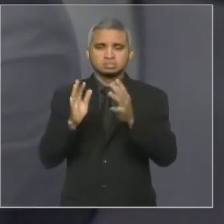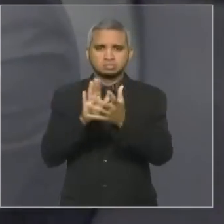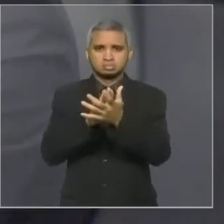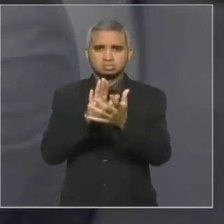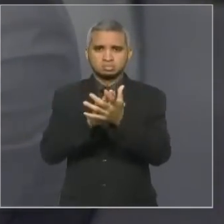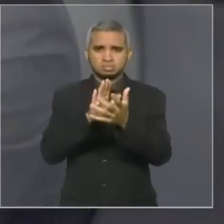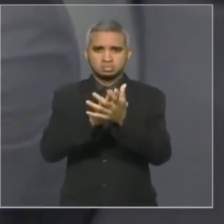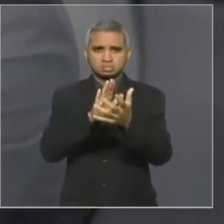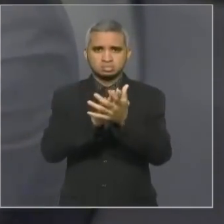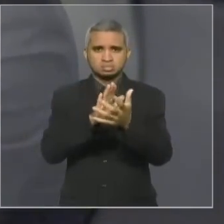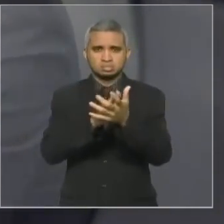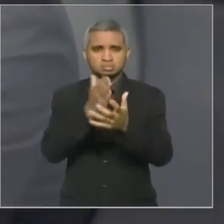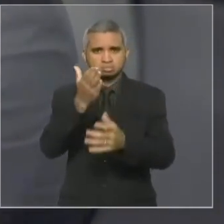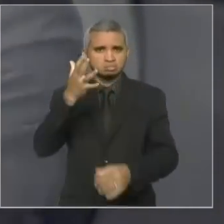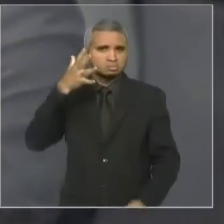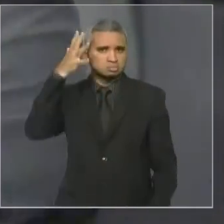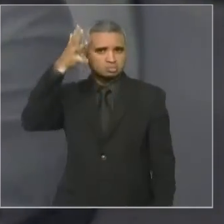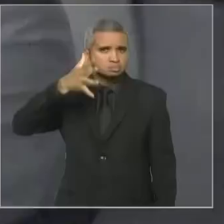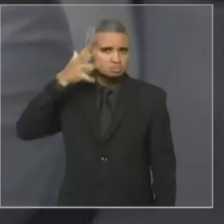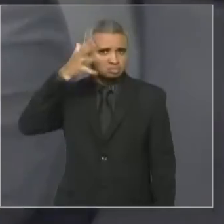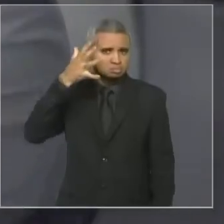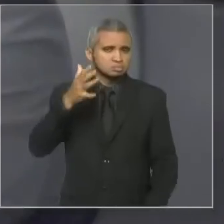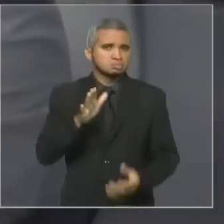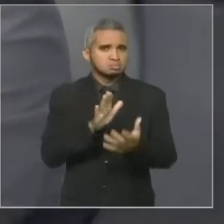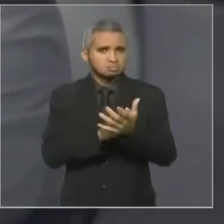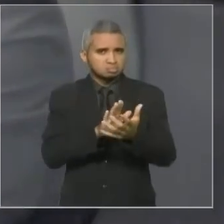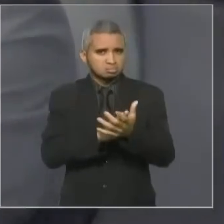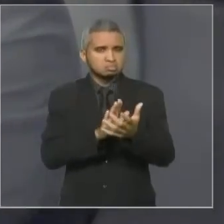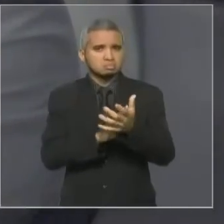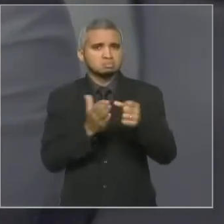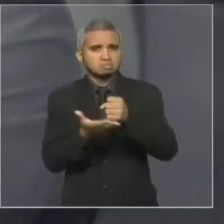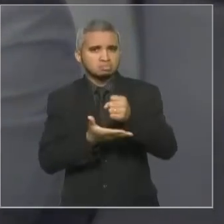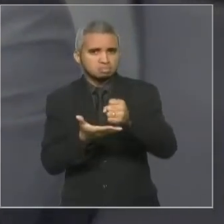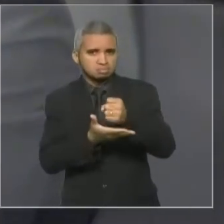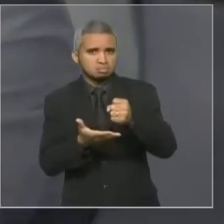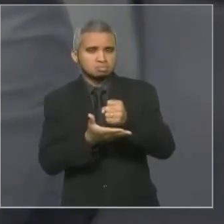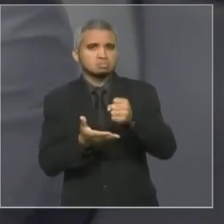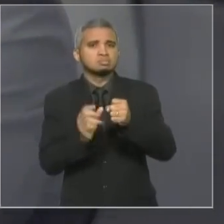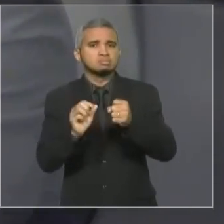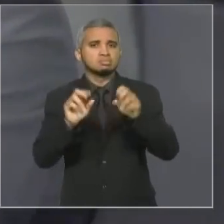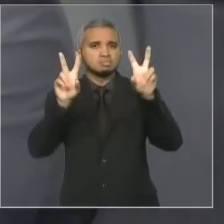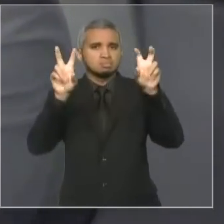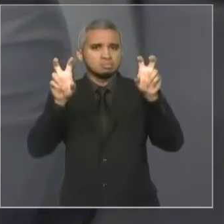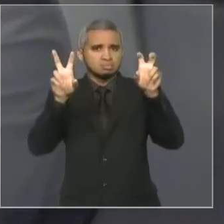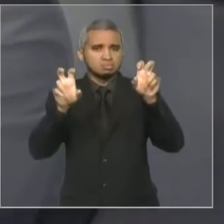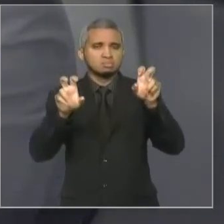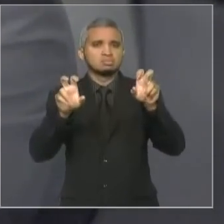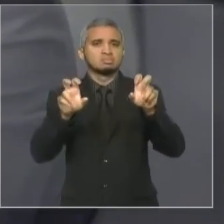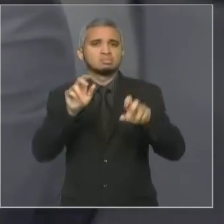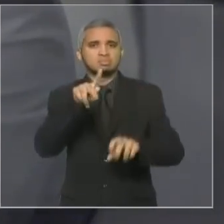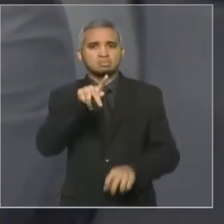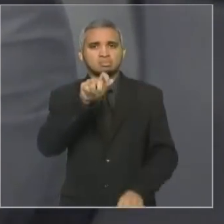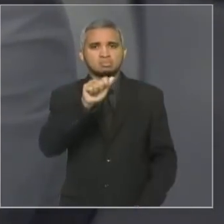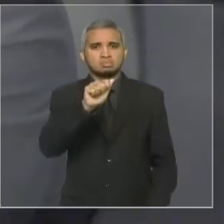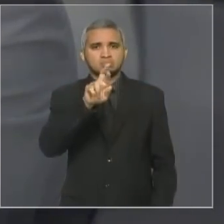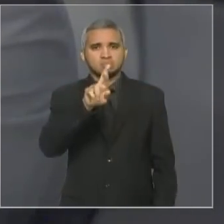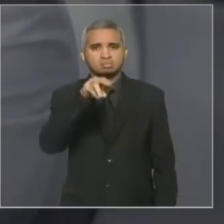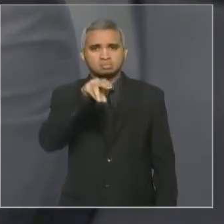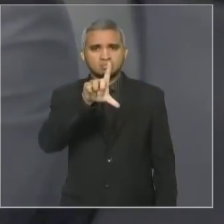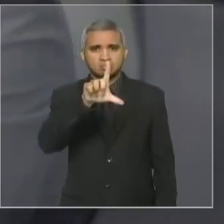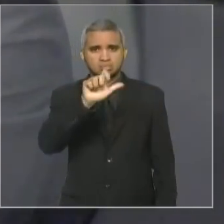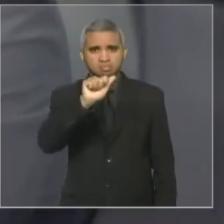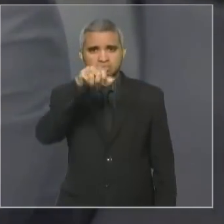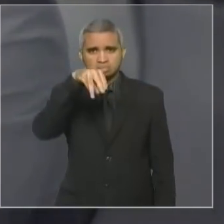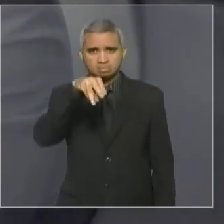trazer esses argumentos e esses fundamentos do Parlamento, do Parlamento Estadual. A Assembleia Legislativa do Estado do Maranhão